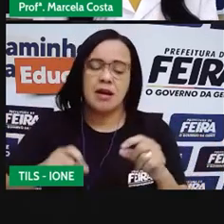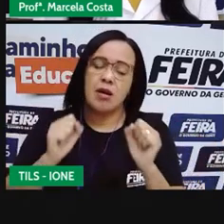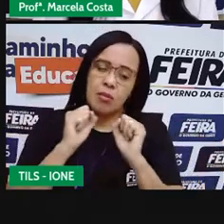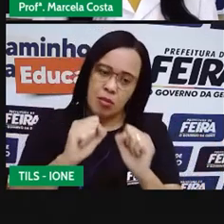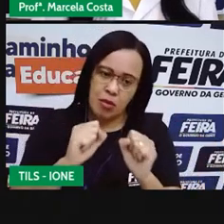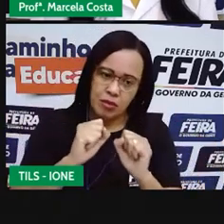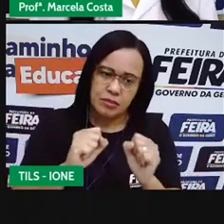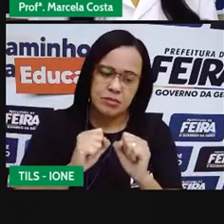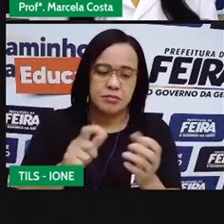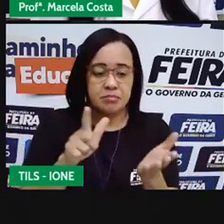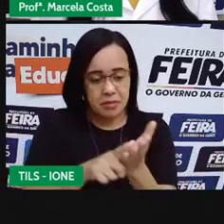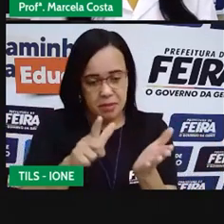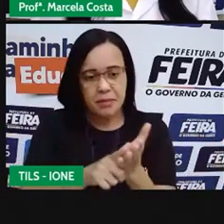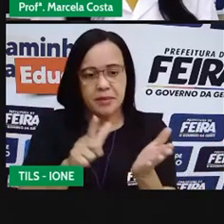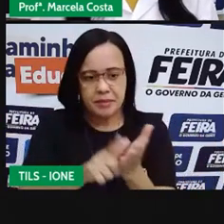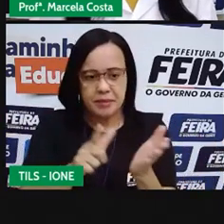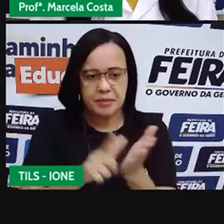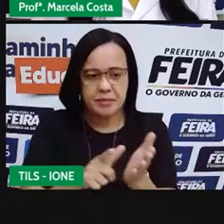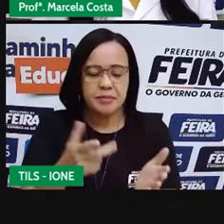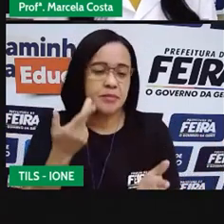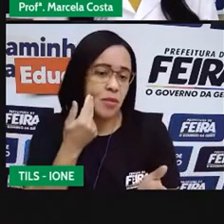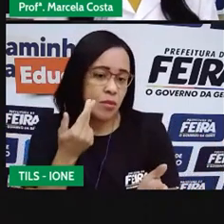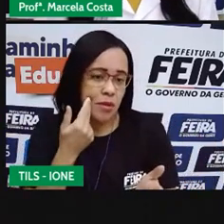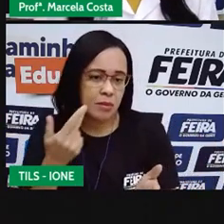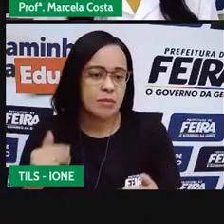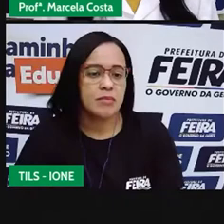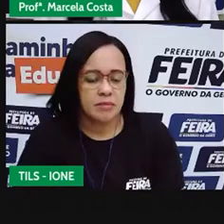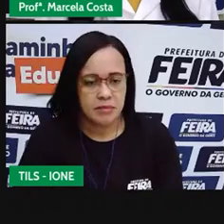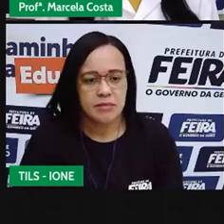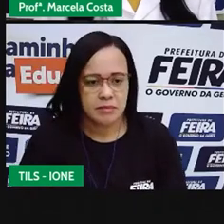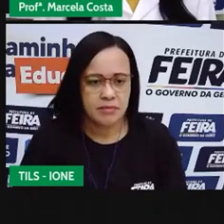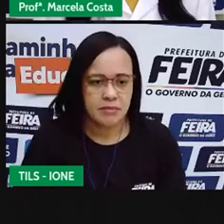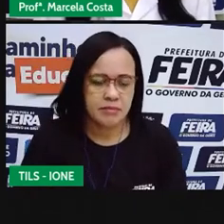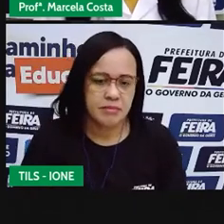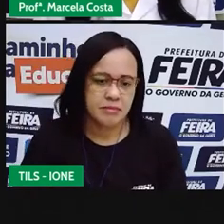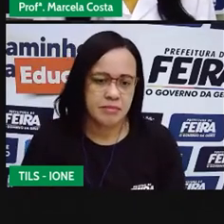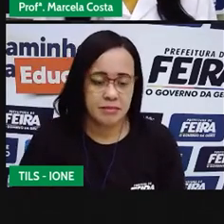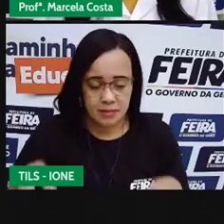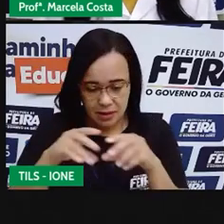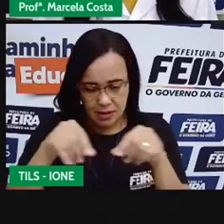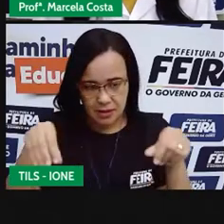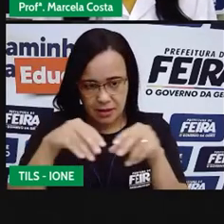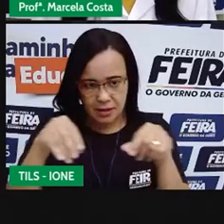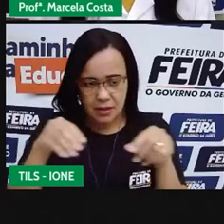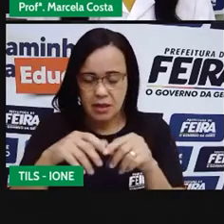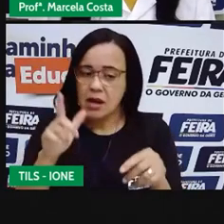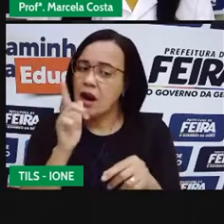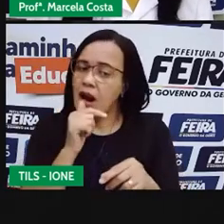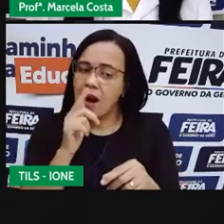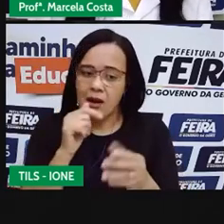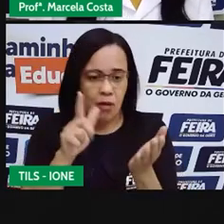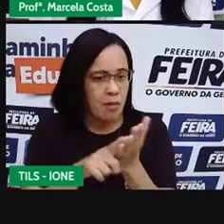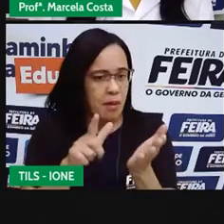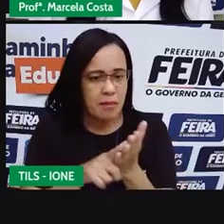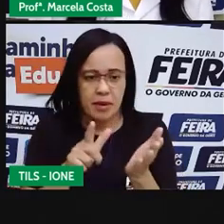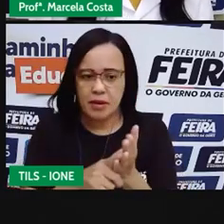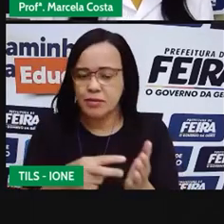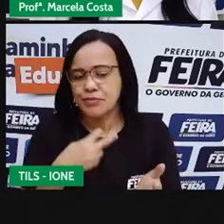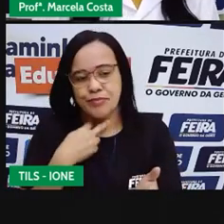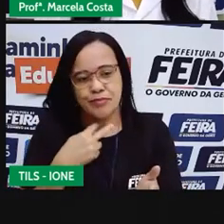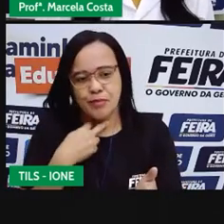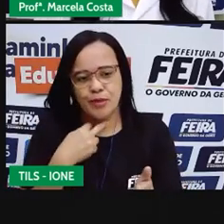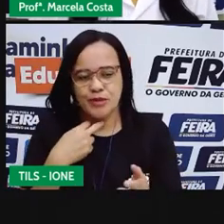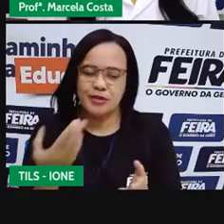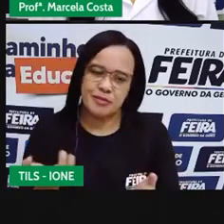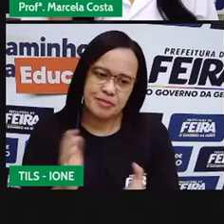Não necessariamente precisa ser testada, se você vai estar utilizando aí o peixe na areia. Tá? Mas se for na água, é importante.